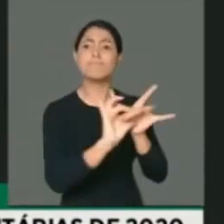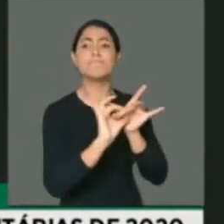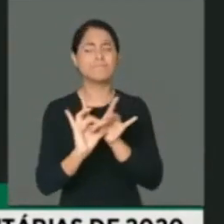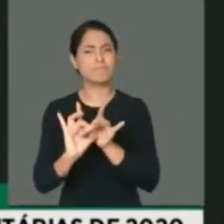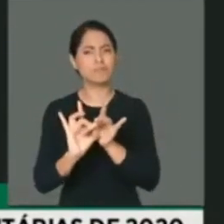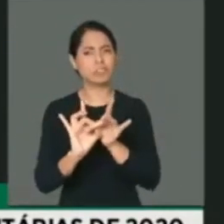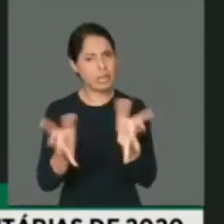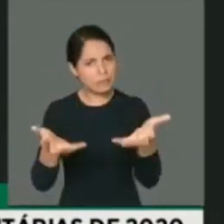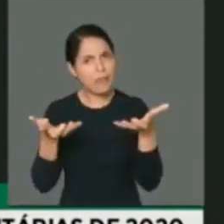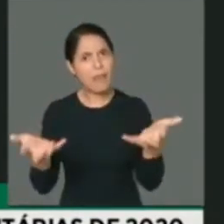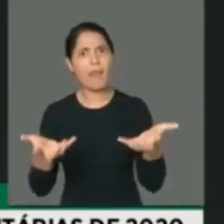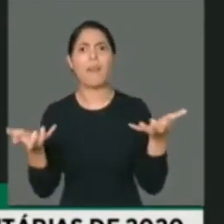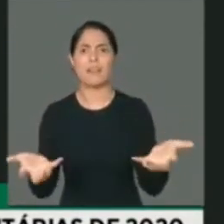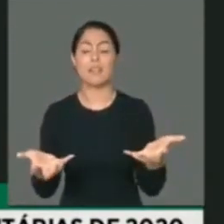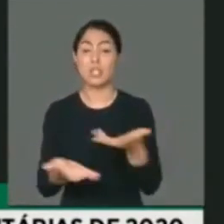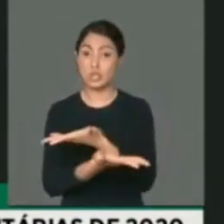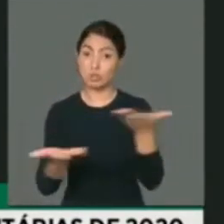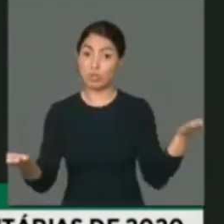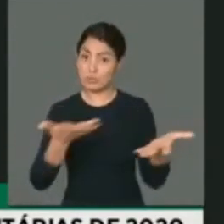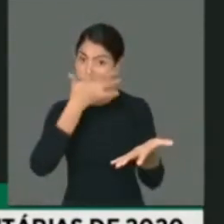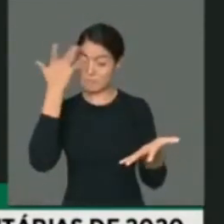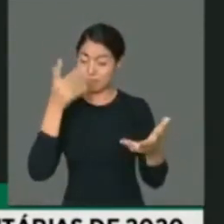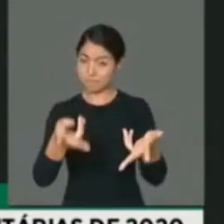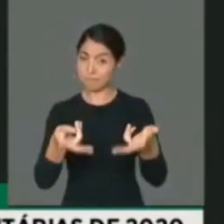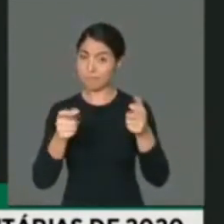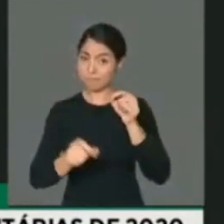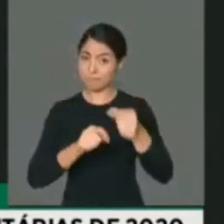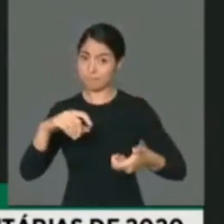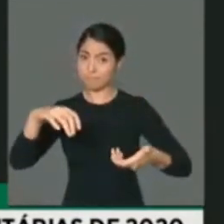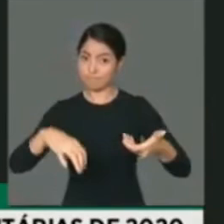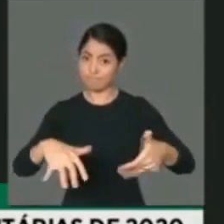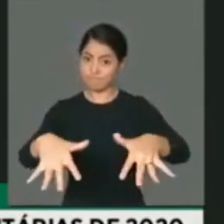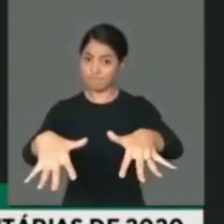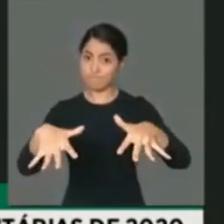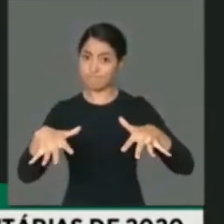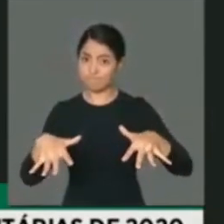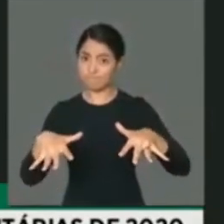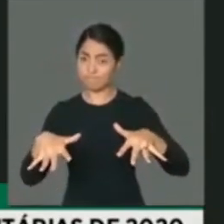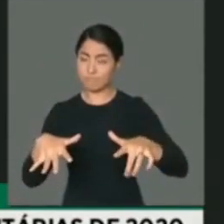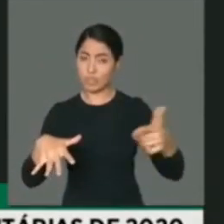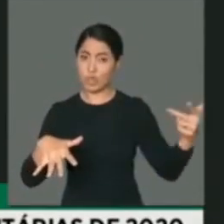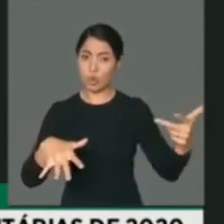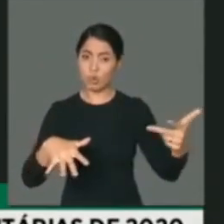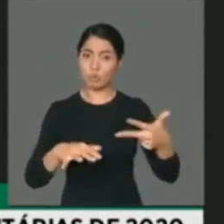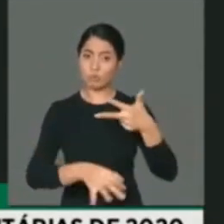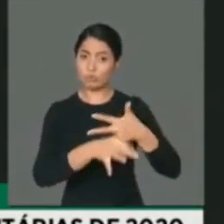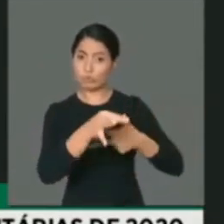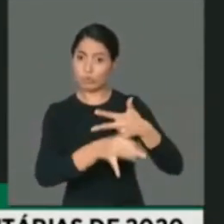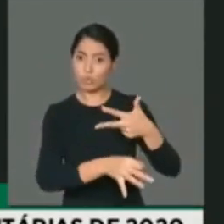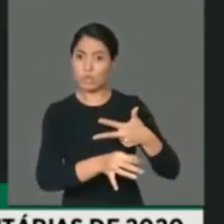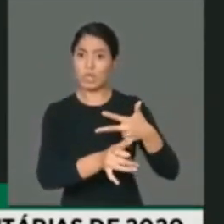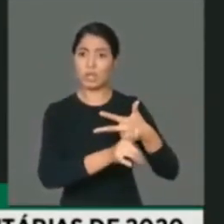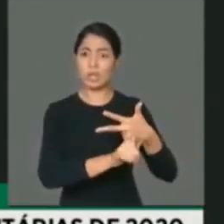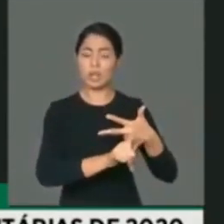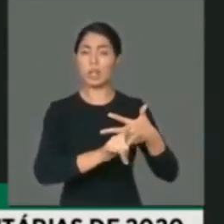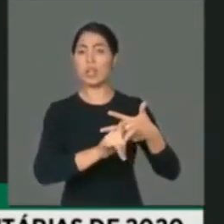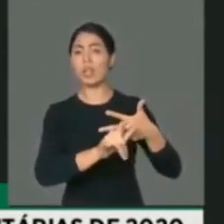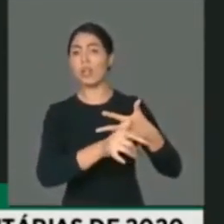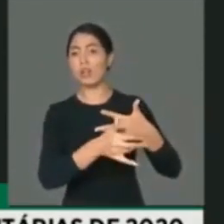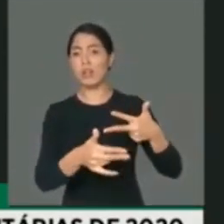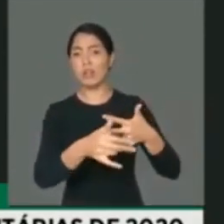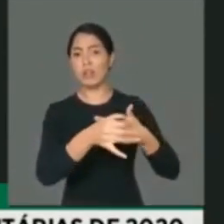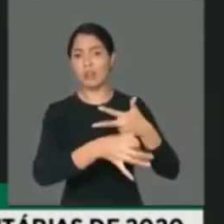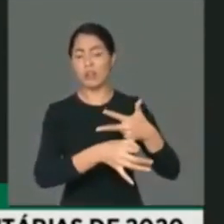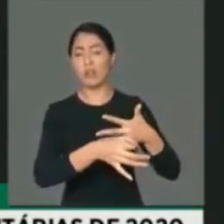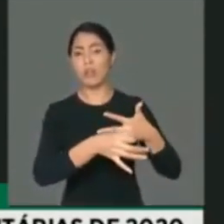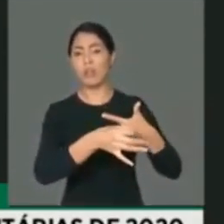percebendo que o parlamento e os demais poderes estão querendo se unir para que a gente possa combater essa